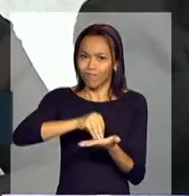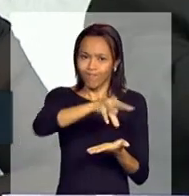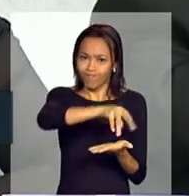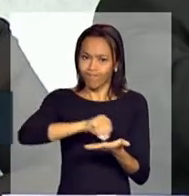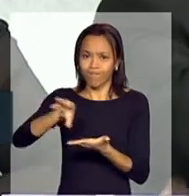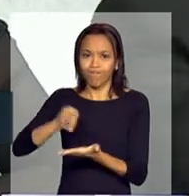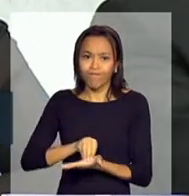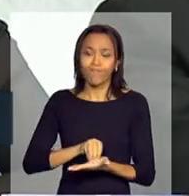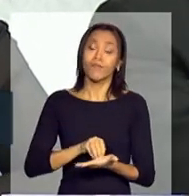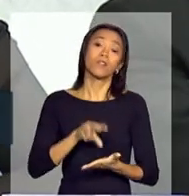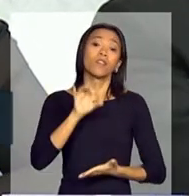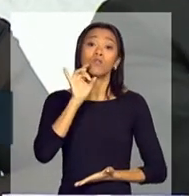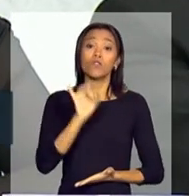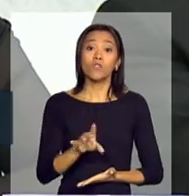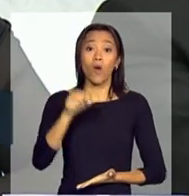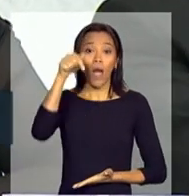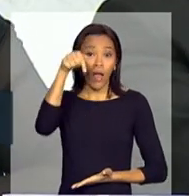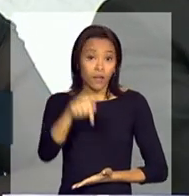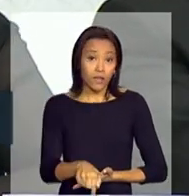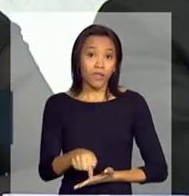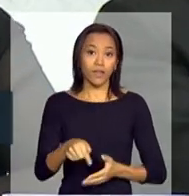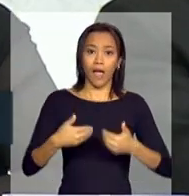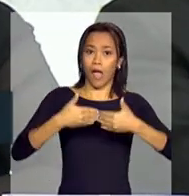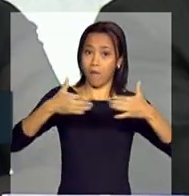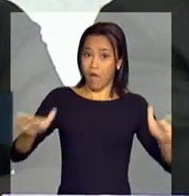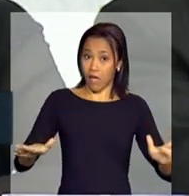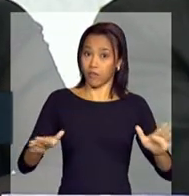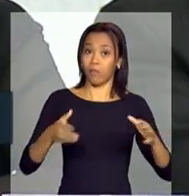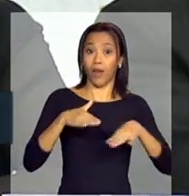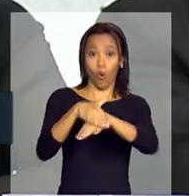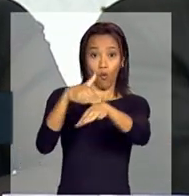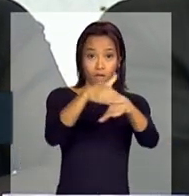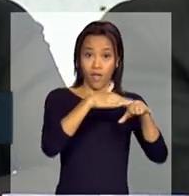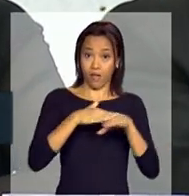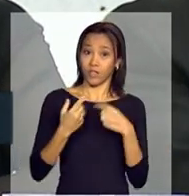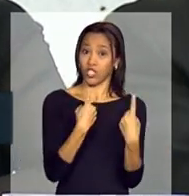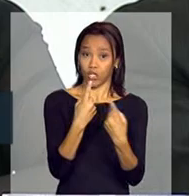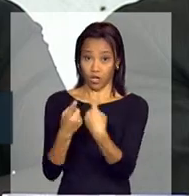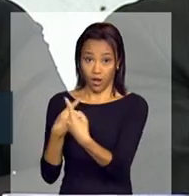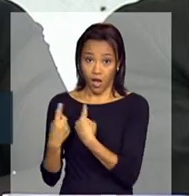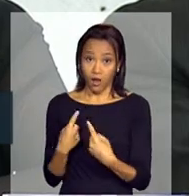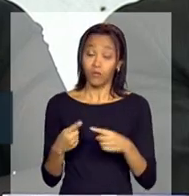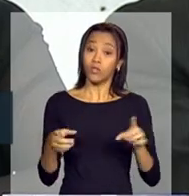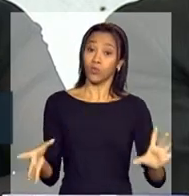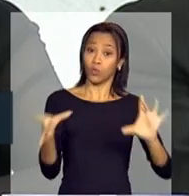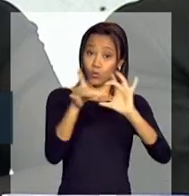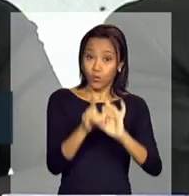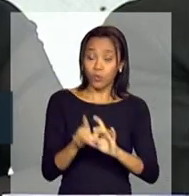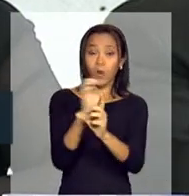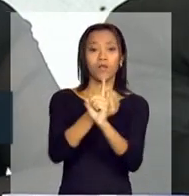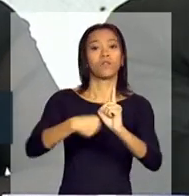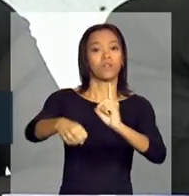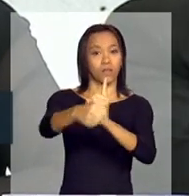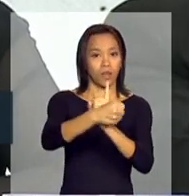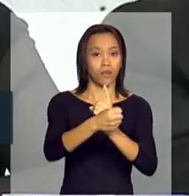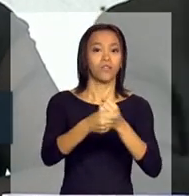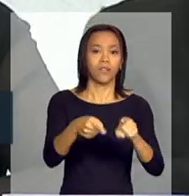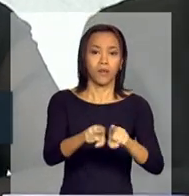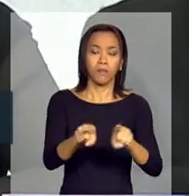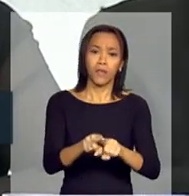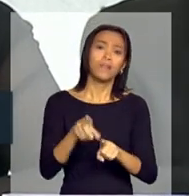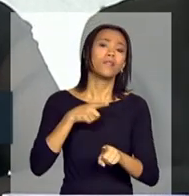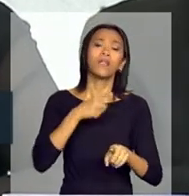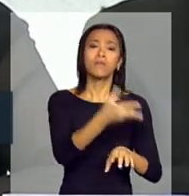gente não só tem feito esses espaços, são espaços coletivos de diálogos conjuntos com a sociedade civil, tendo